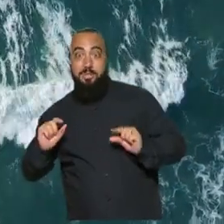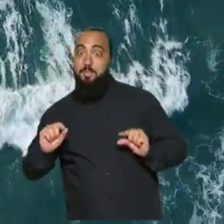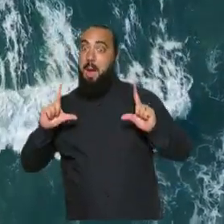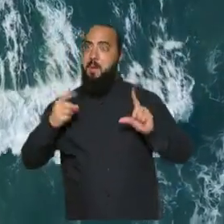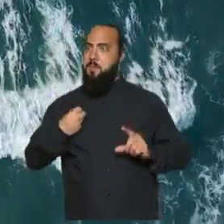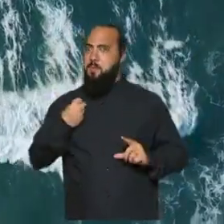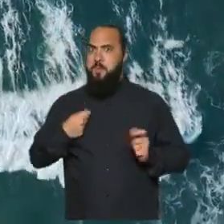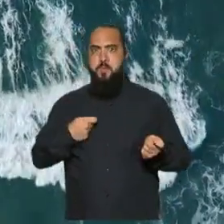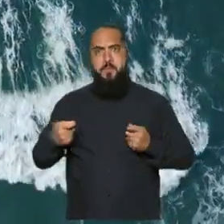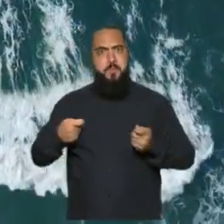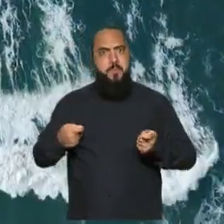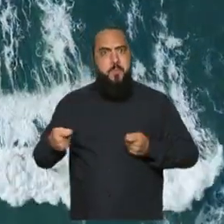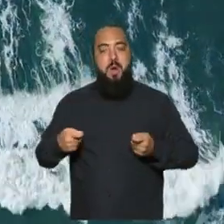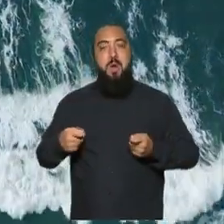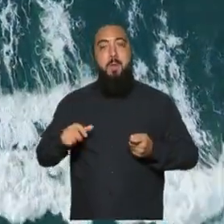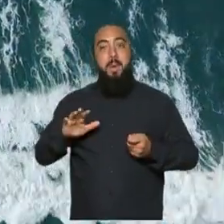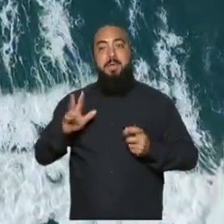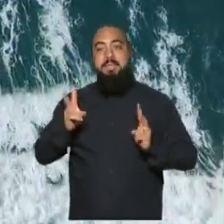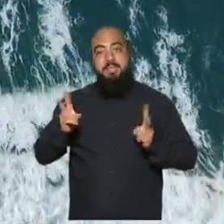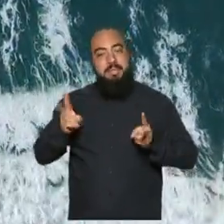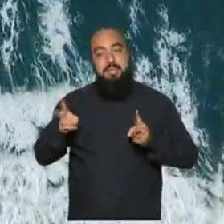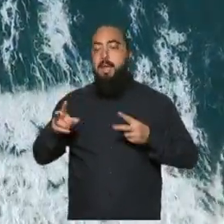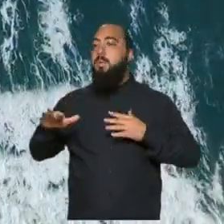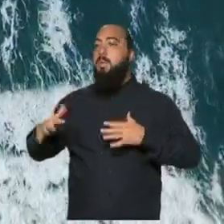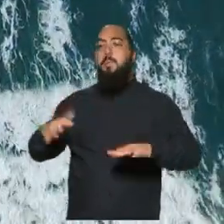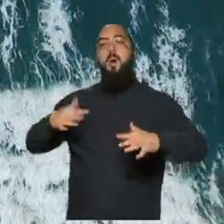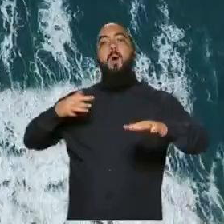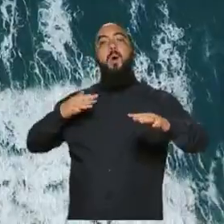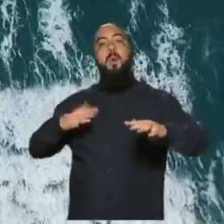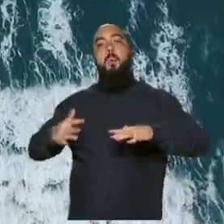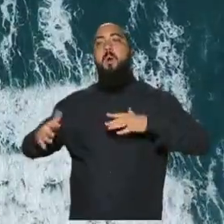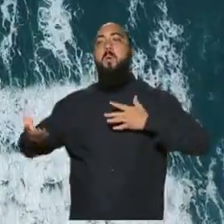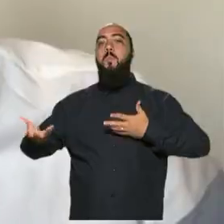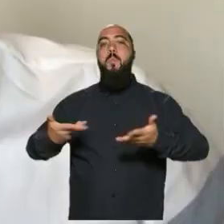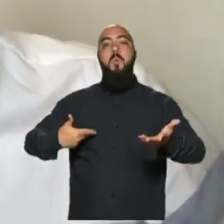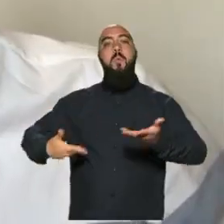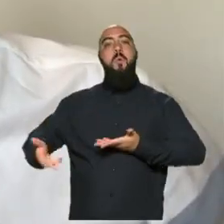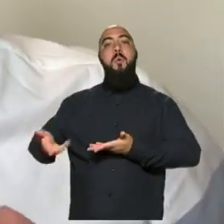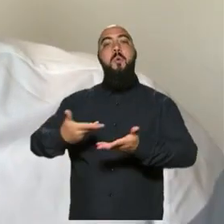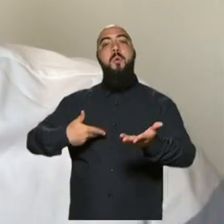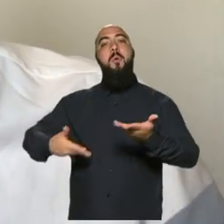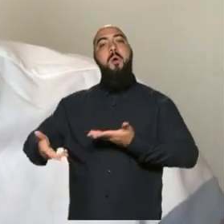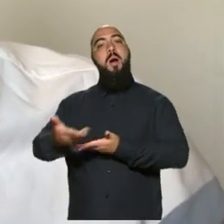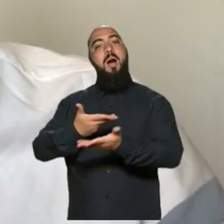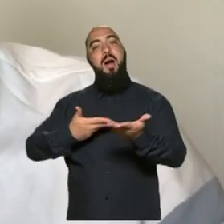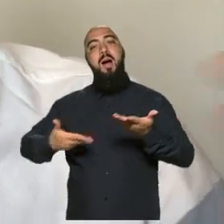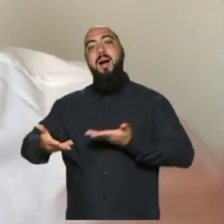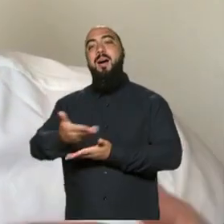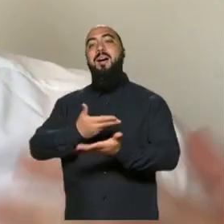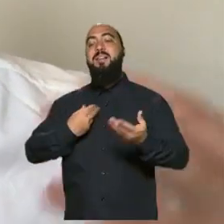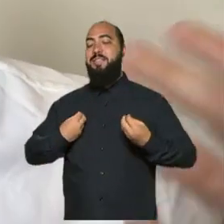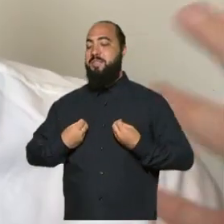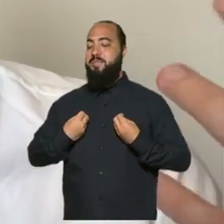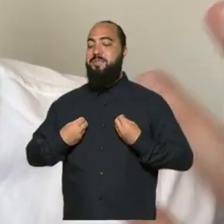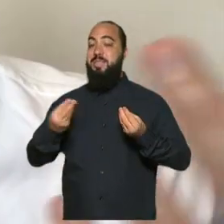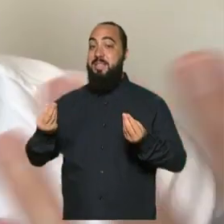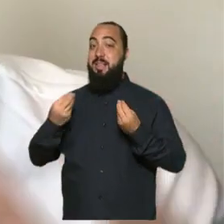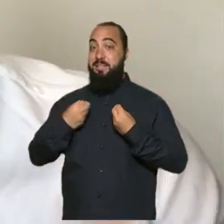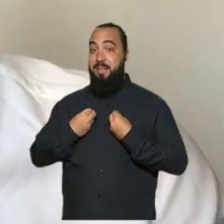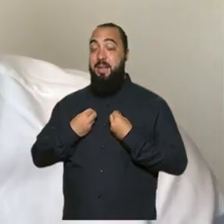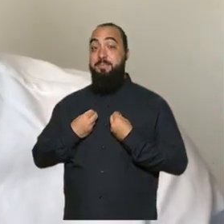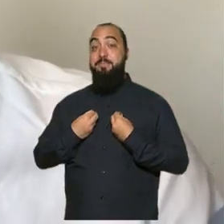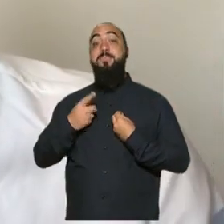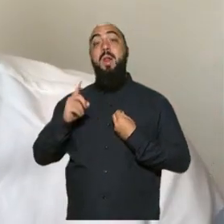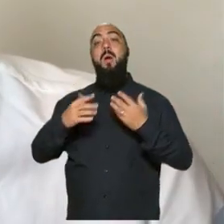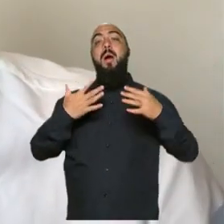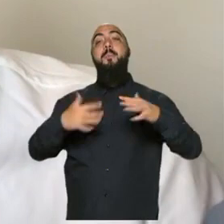e sempre movimentando esse dinamismo da nossa vida. E o maré de ciência, então, que traz esse movimento